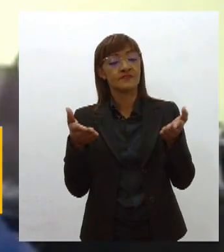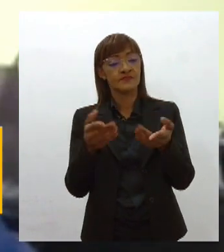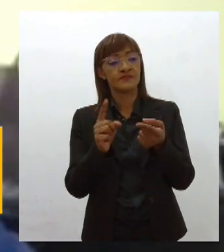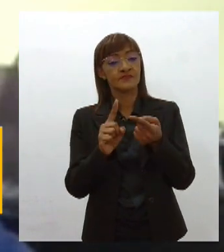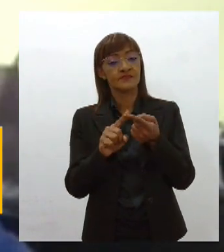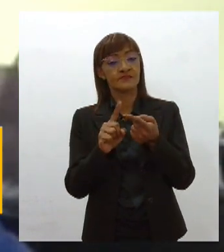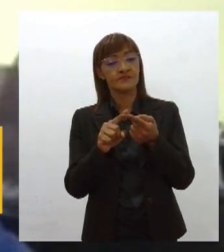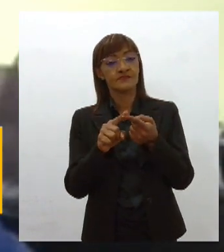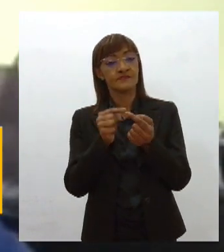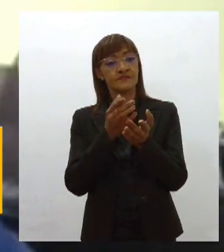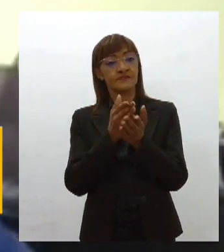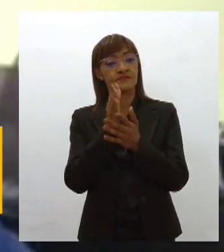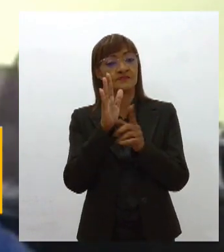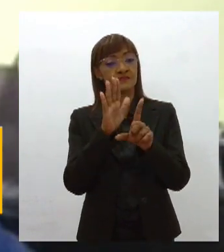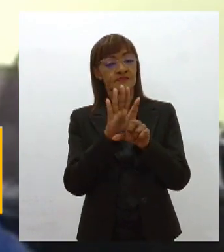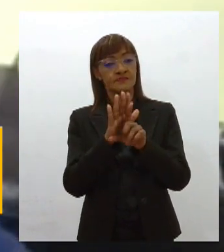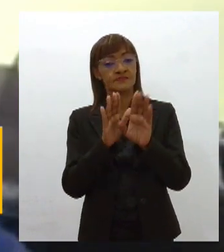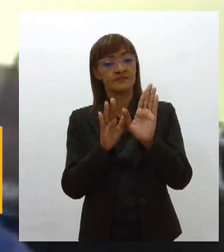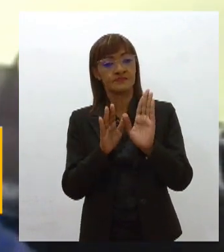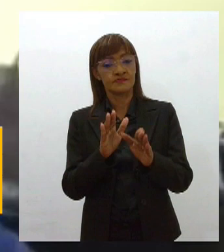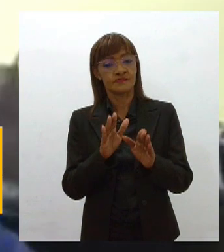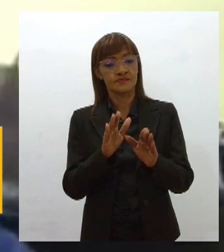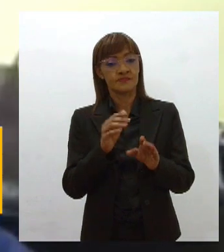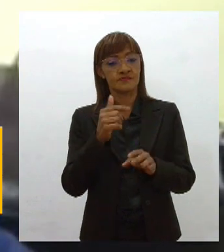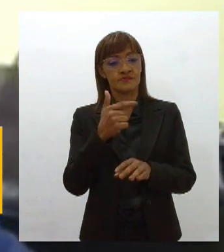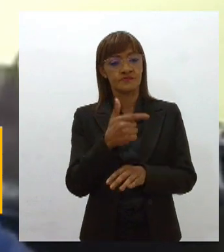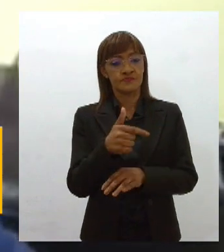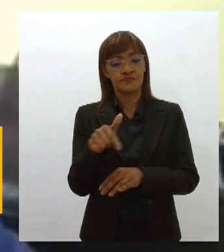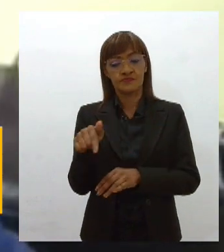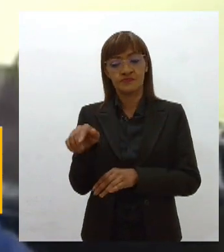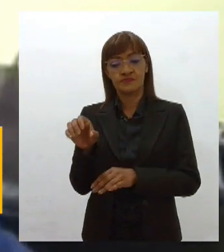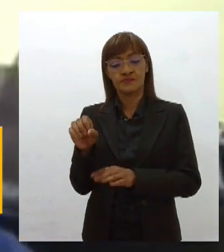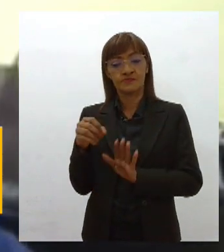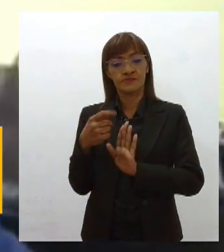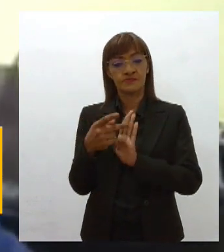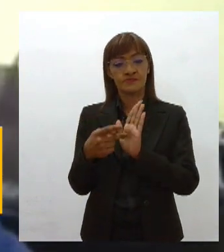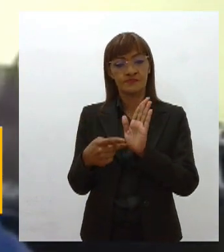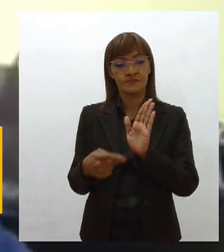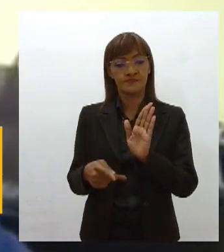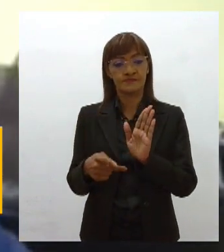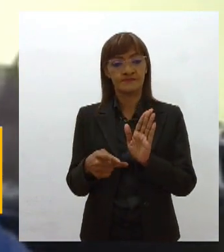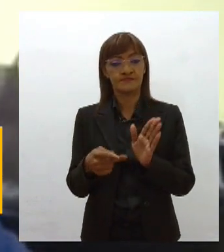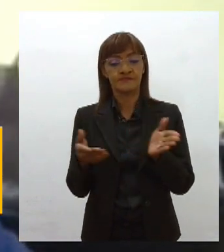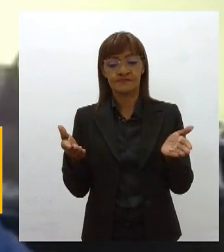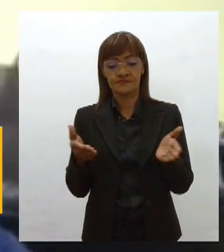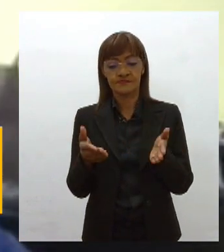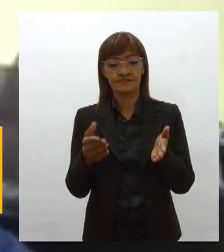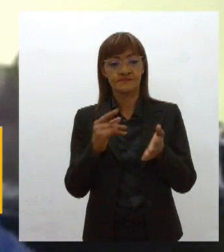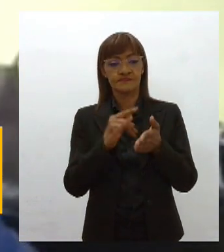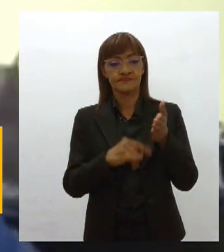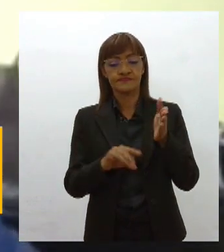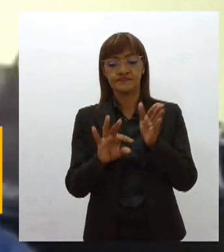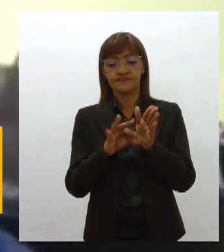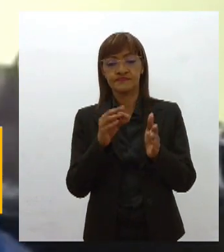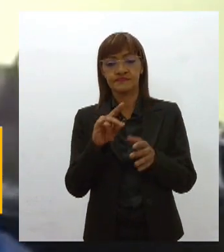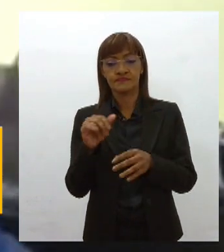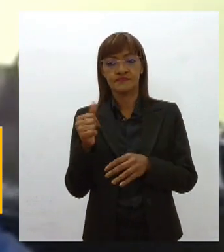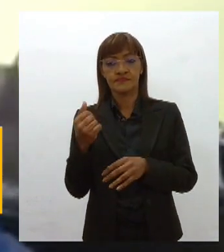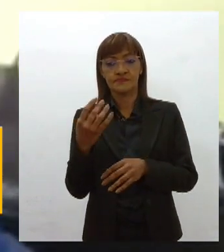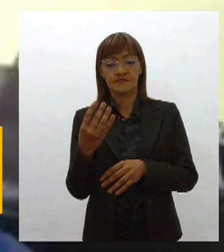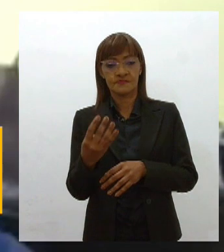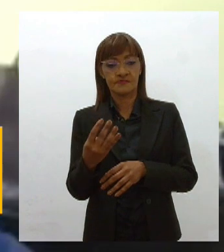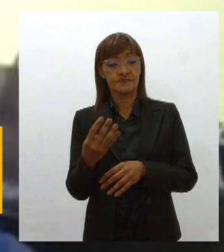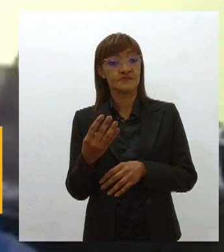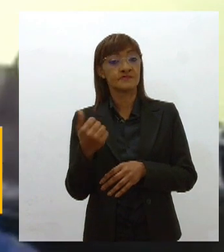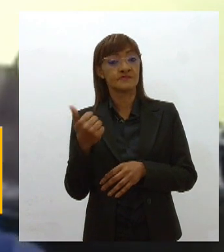aprovada, que foi o PL 270, que deverá estar sendo sancionado também no dia 14, às 16 horas. O que é que